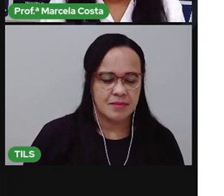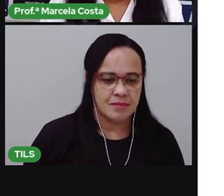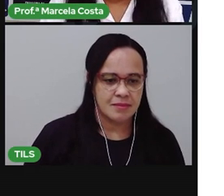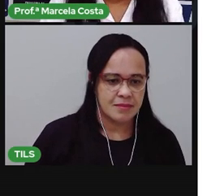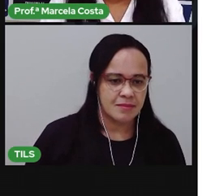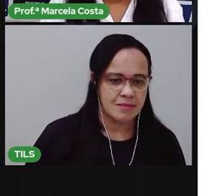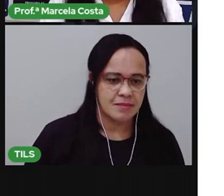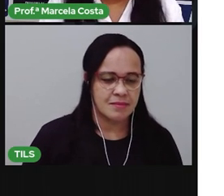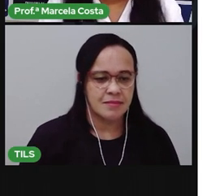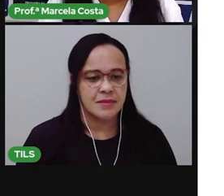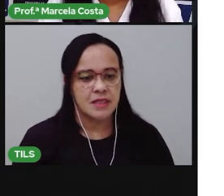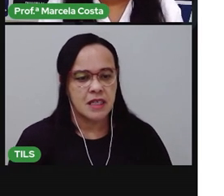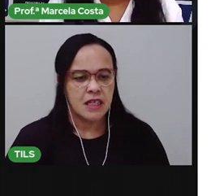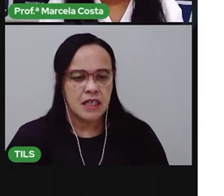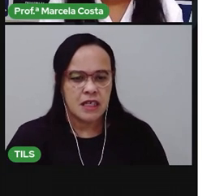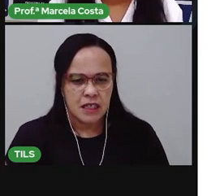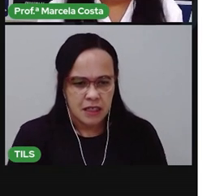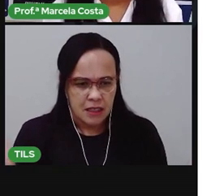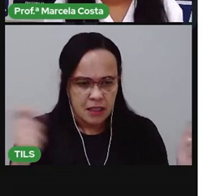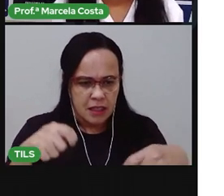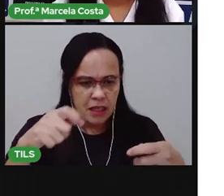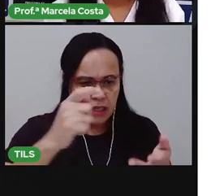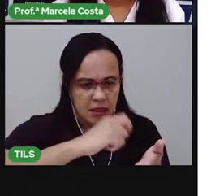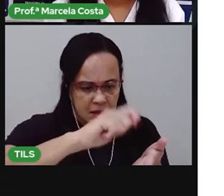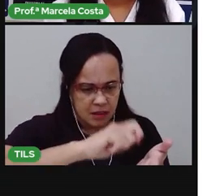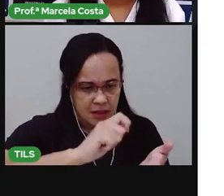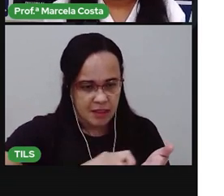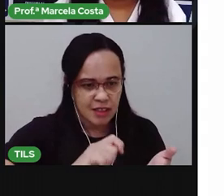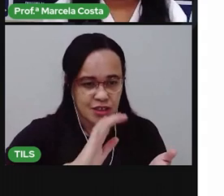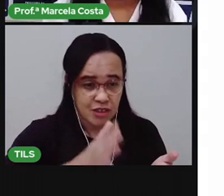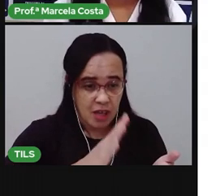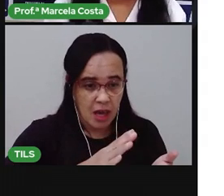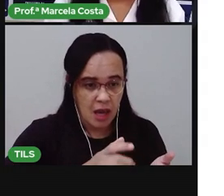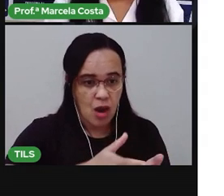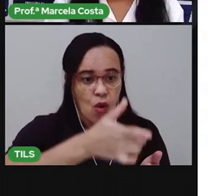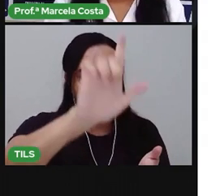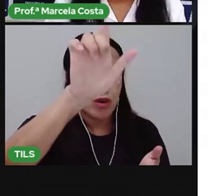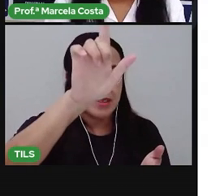Se conseguiu escrever, já vou passar pra outra.